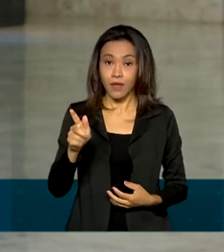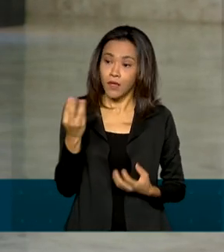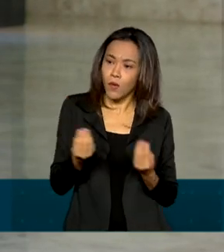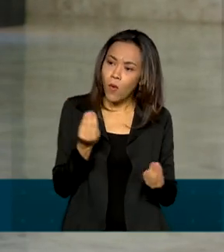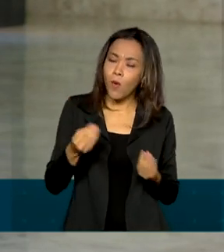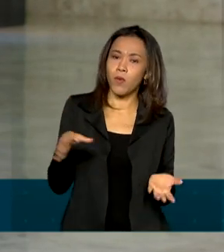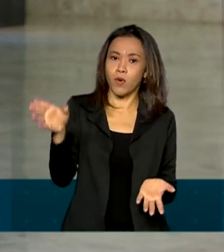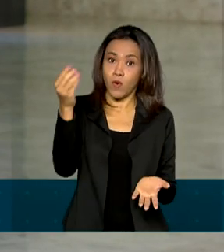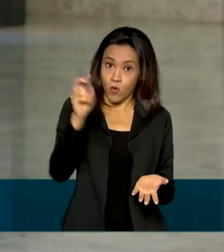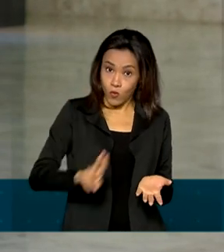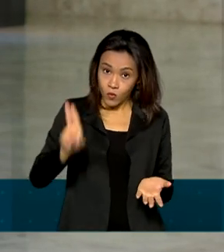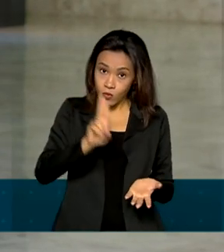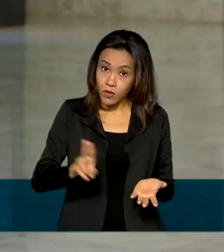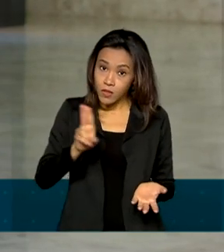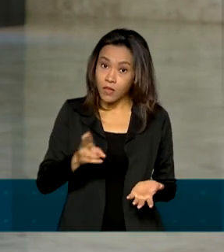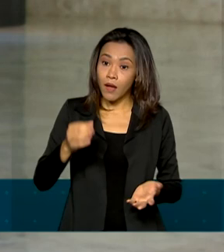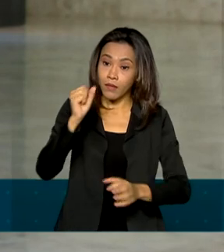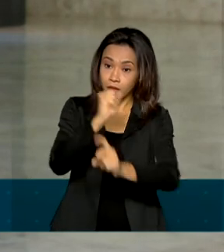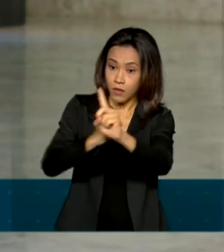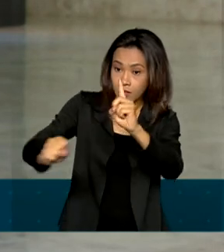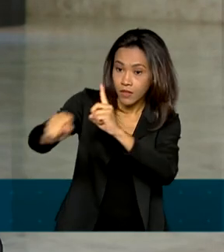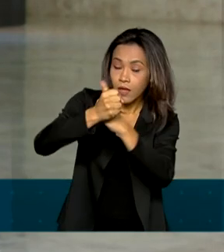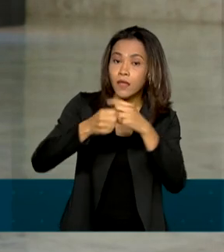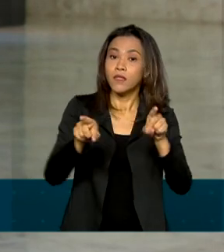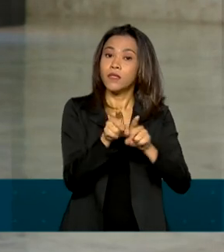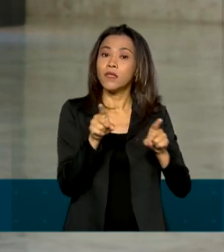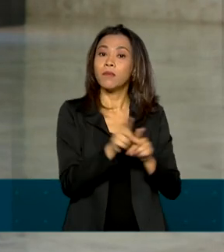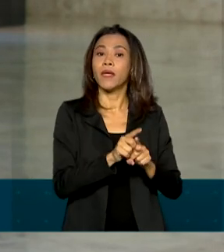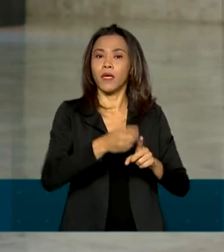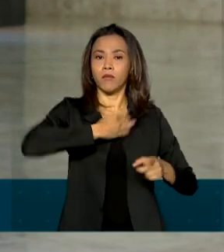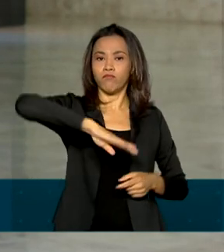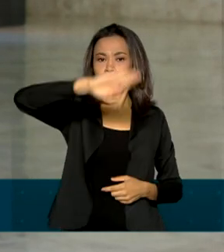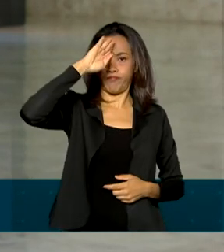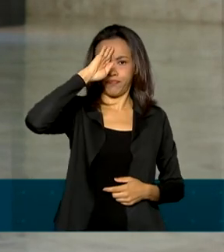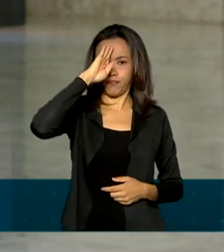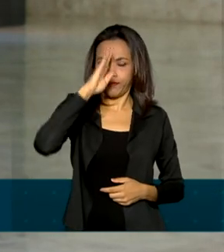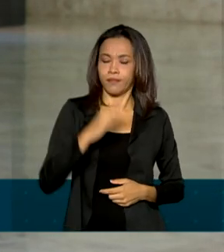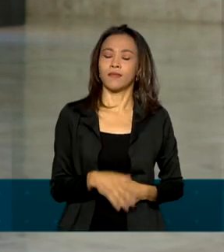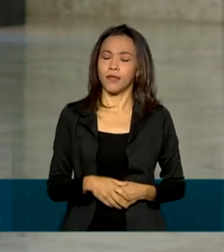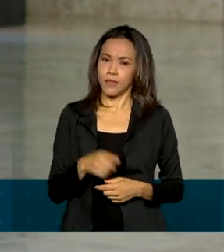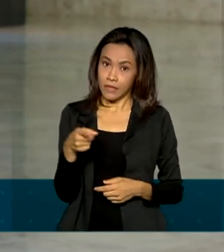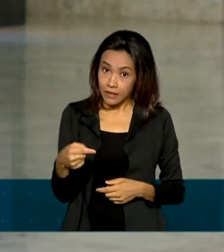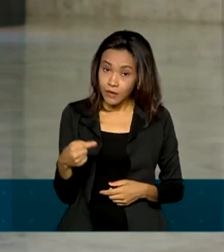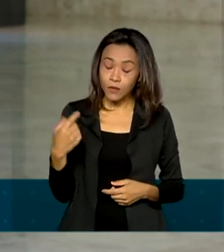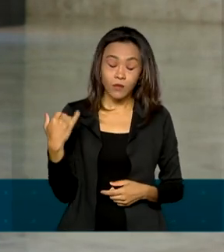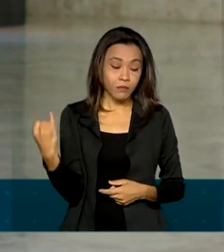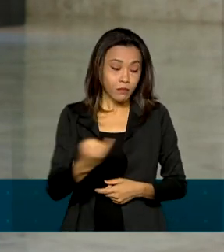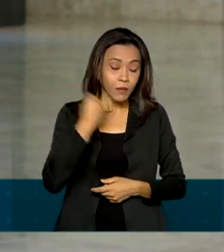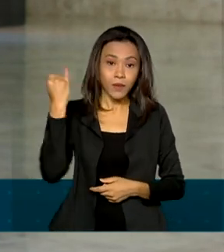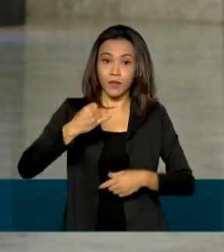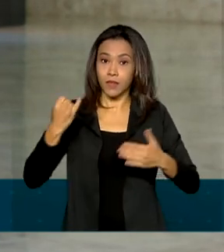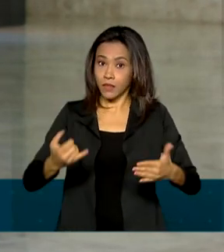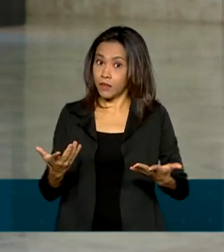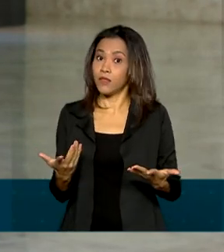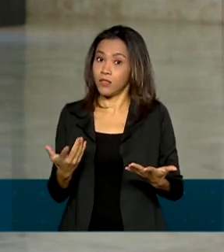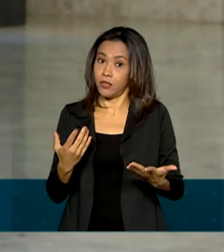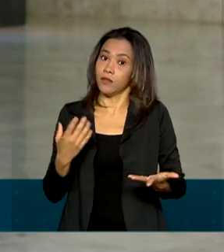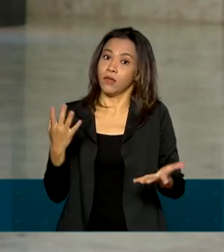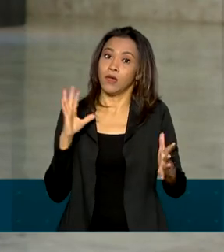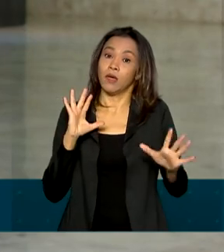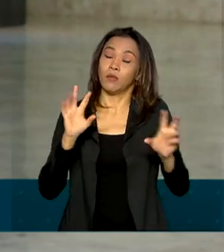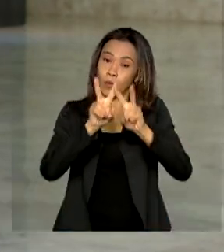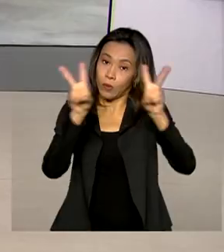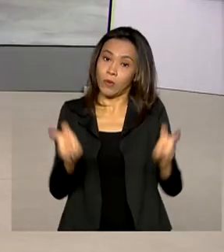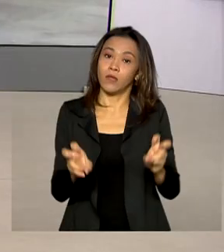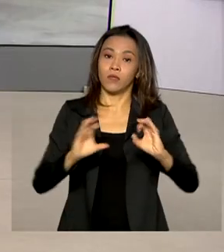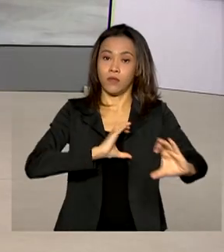em aplicações civis e militares. Então, é um momento importante, um passo importante para as comunicações aqui do Brasil. Renata,